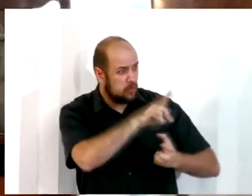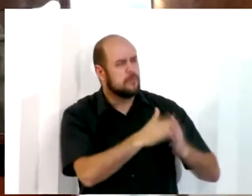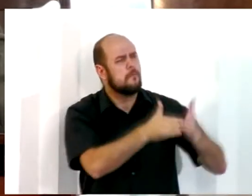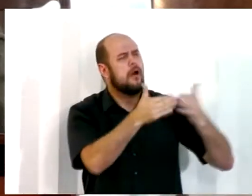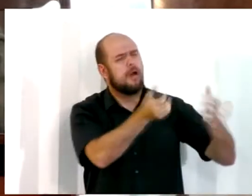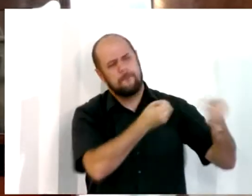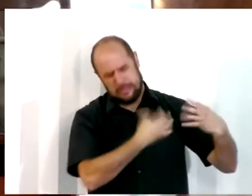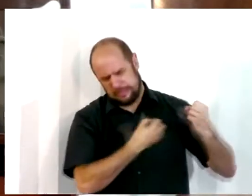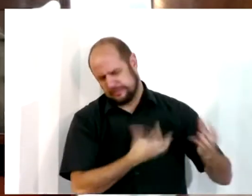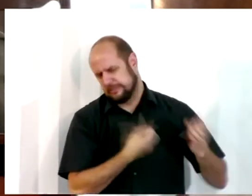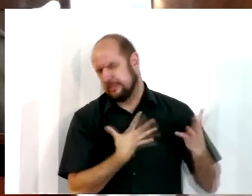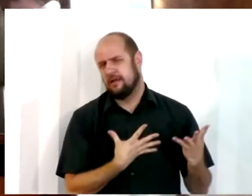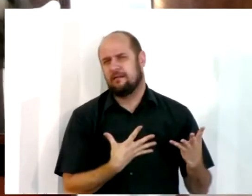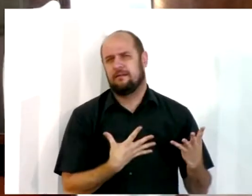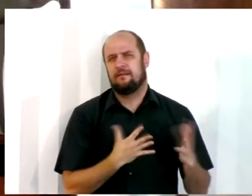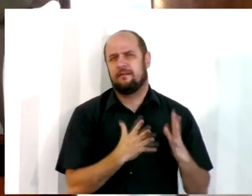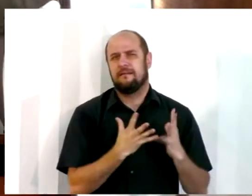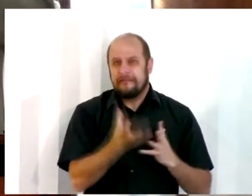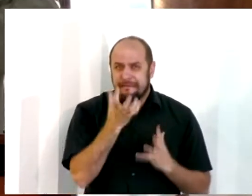me ensine a palavra.